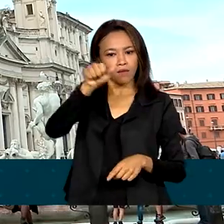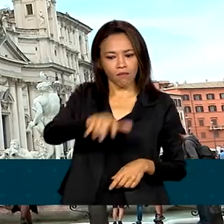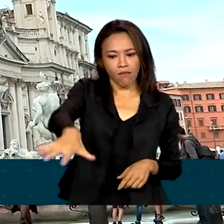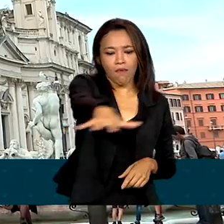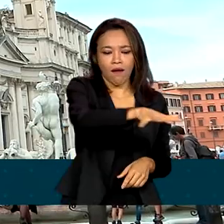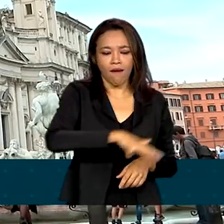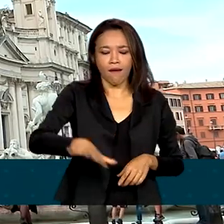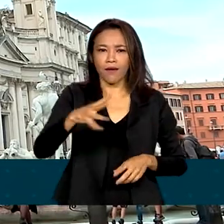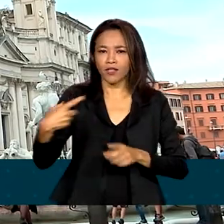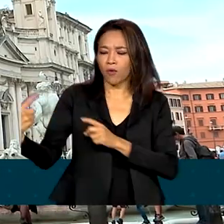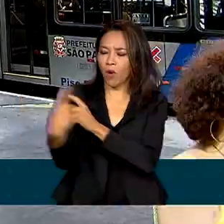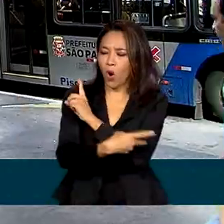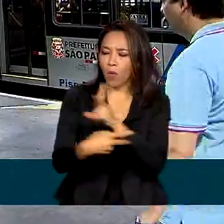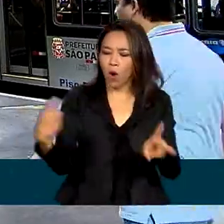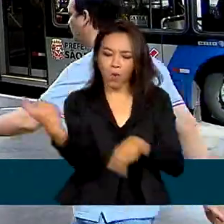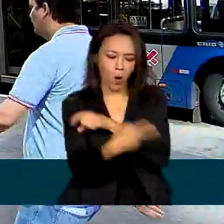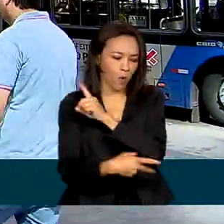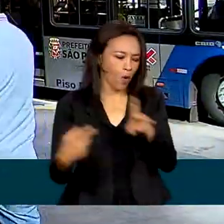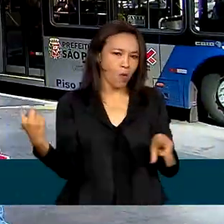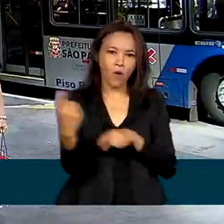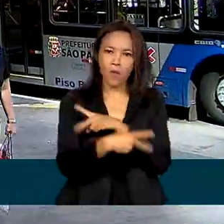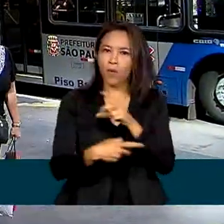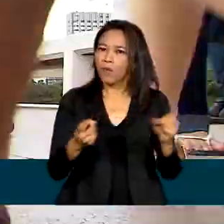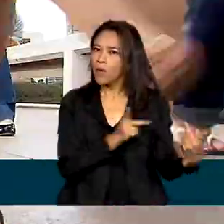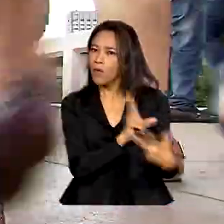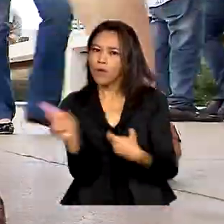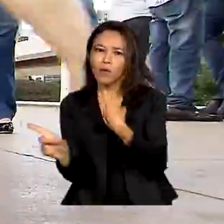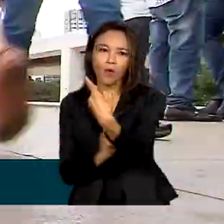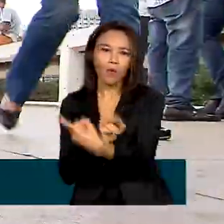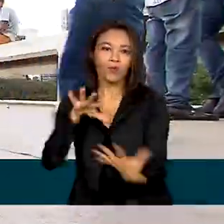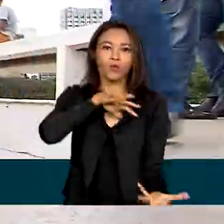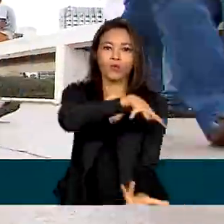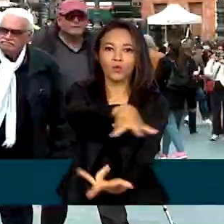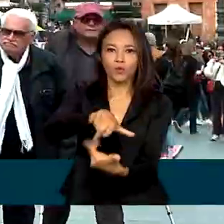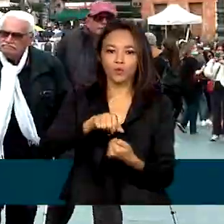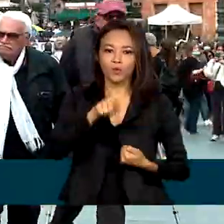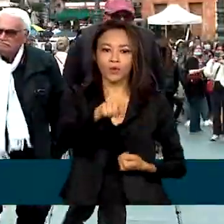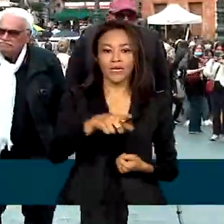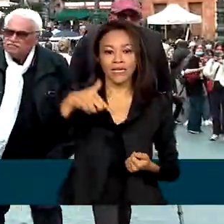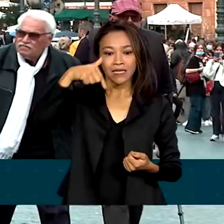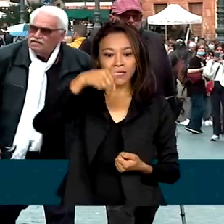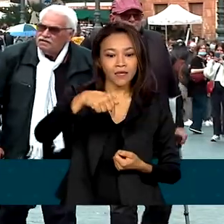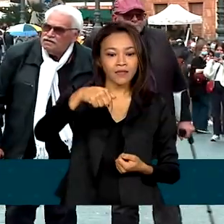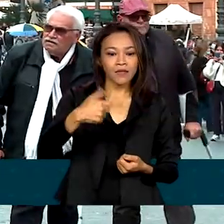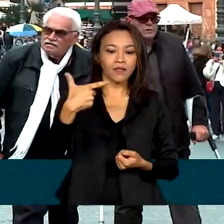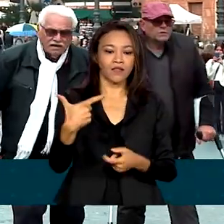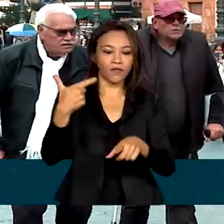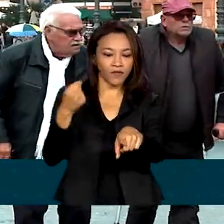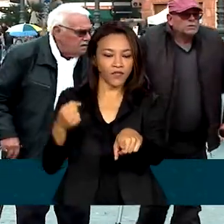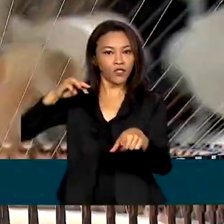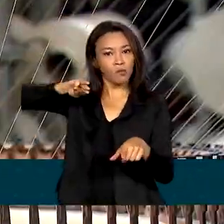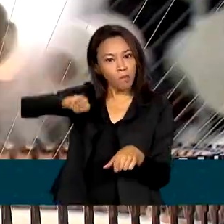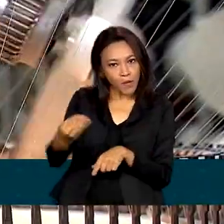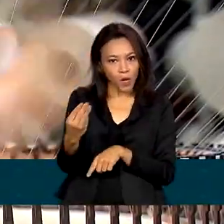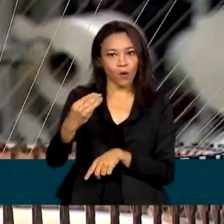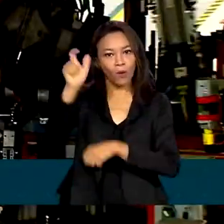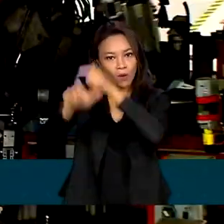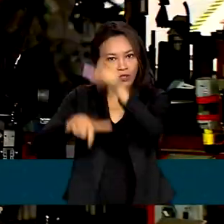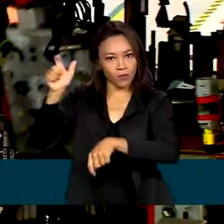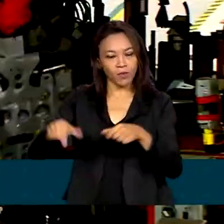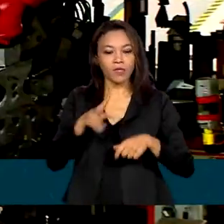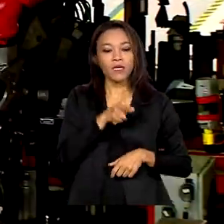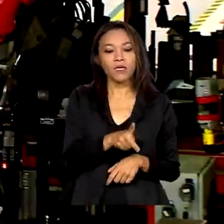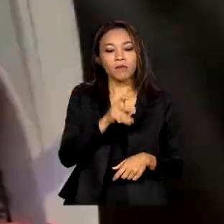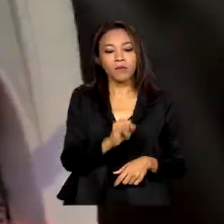de livre comércio do mundo, com uma população conjunta de cerca de 720 milhões de habitantes e PIB